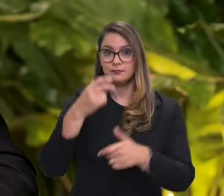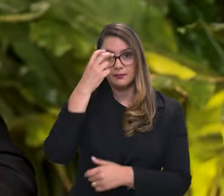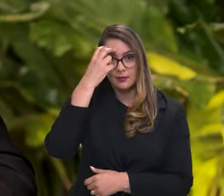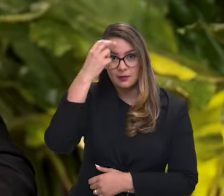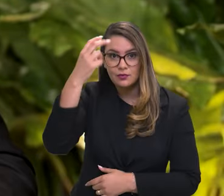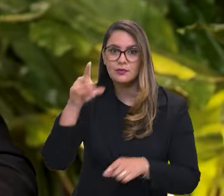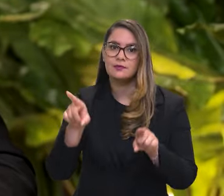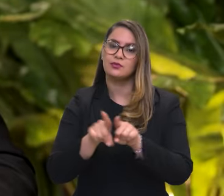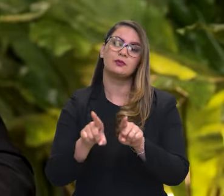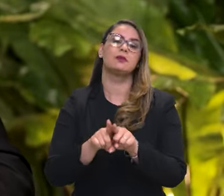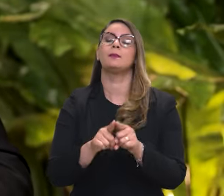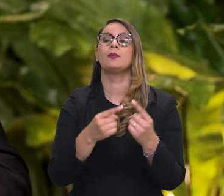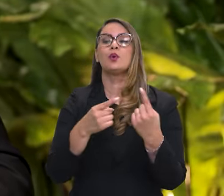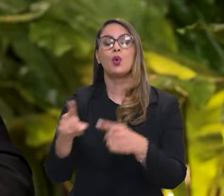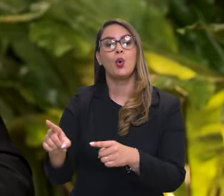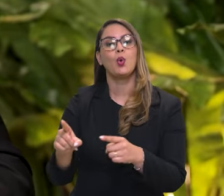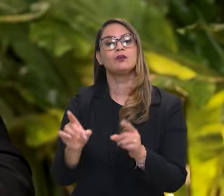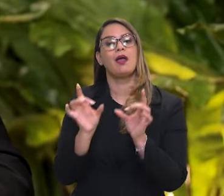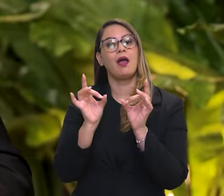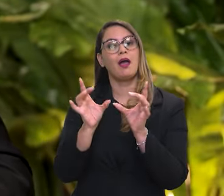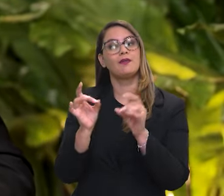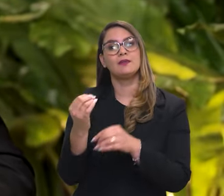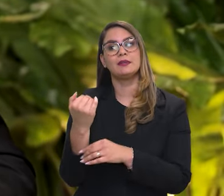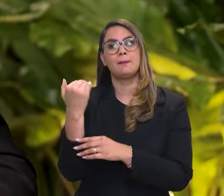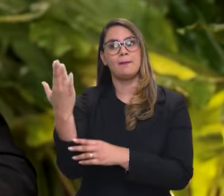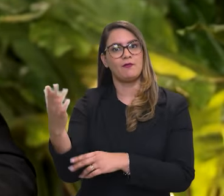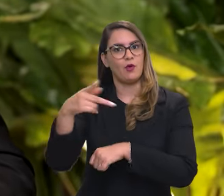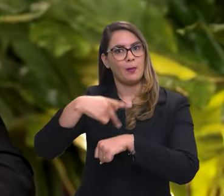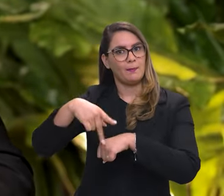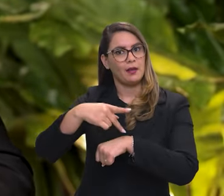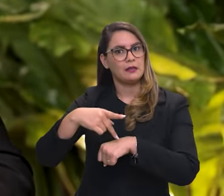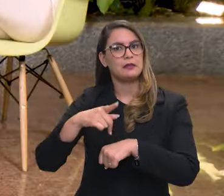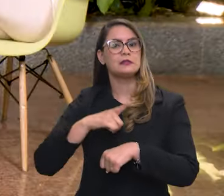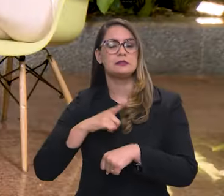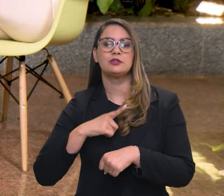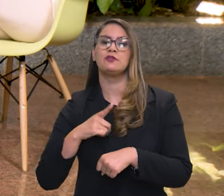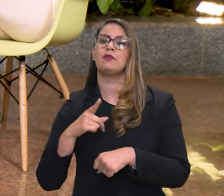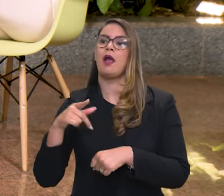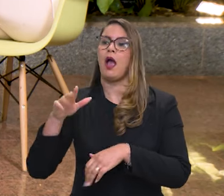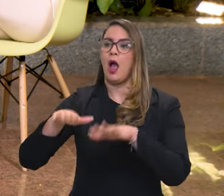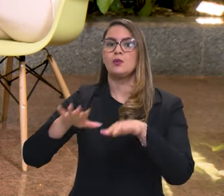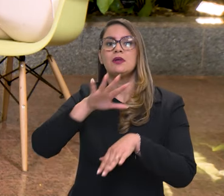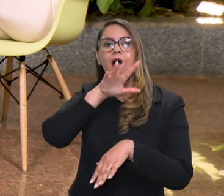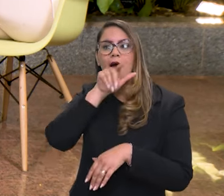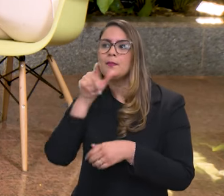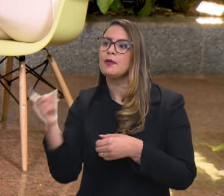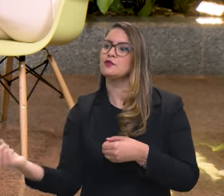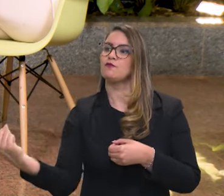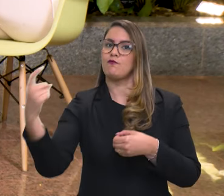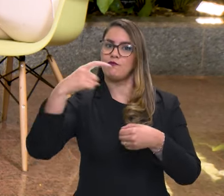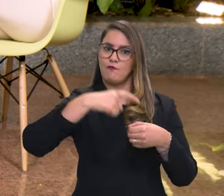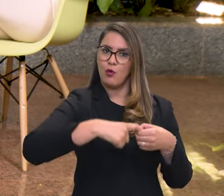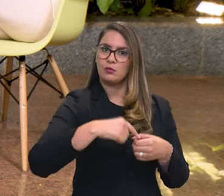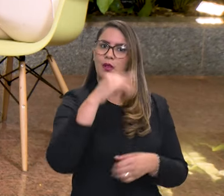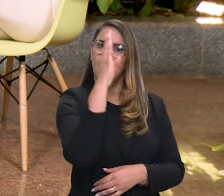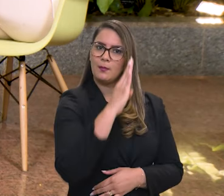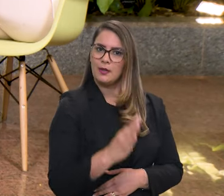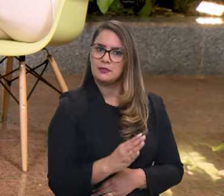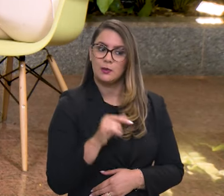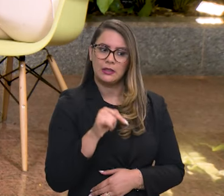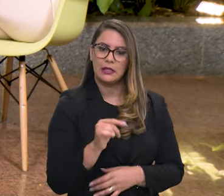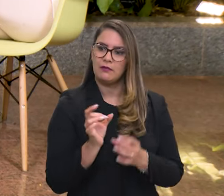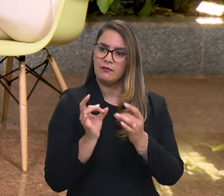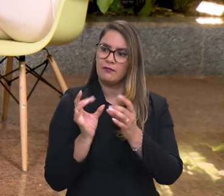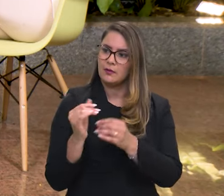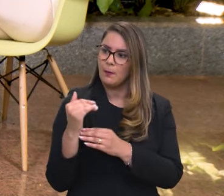gente tem trabalhado com inteligência, inclusive, para coibir o tráfico internacional. Nós já fizemos várias repatriações de animais que foram